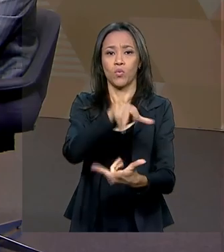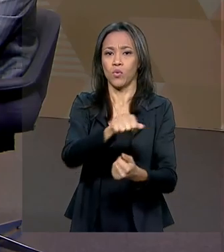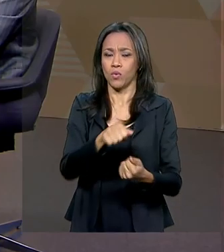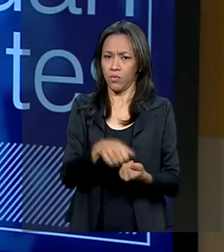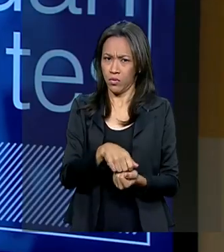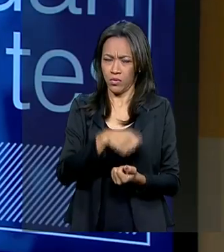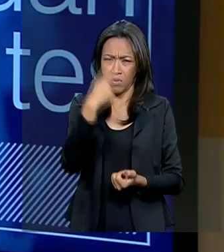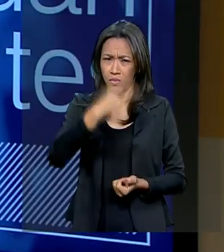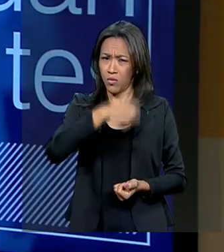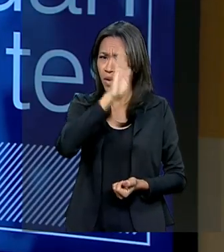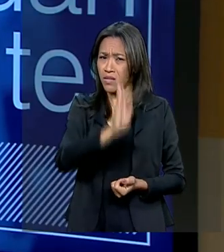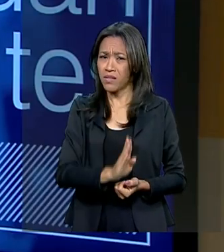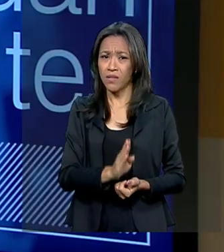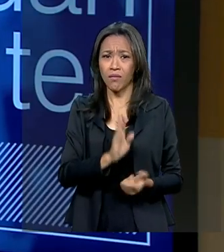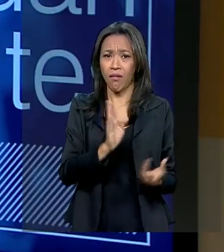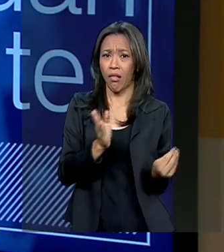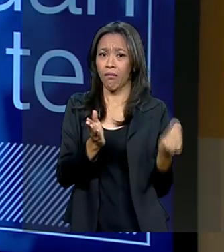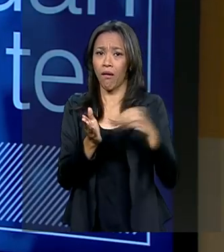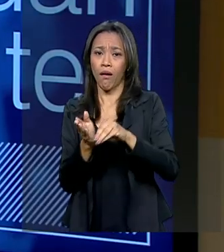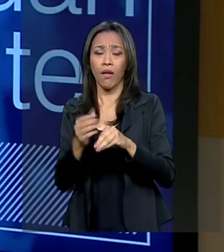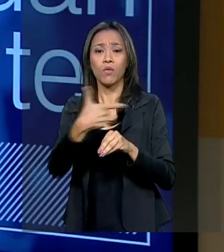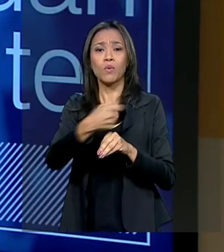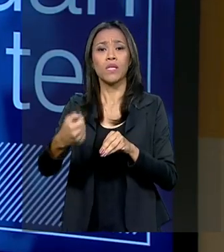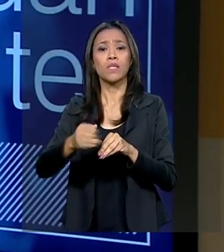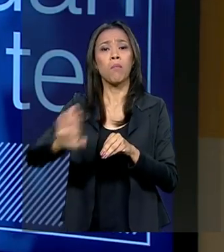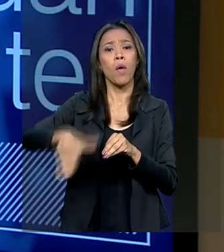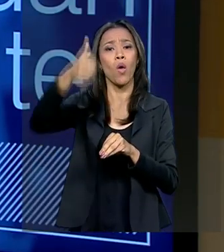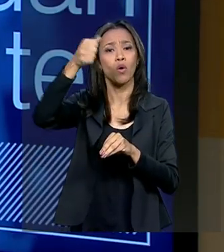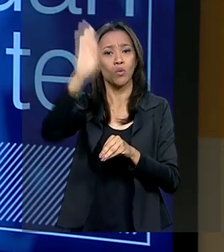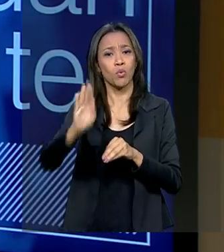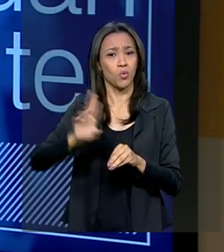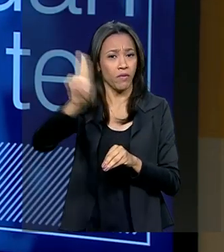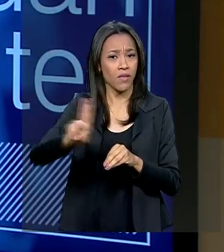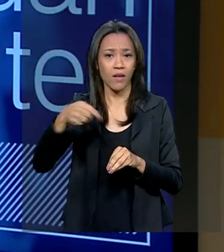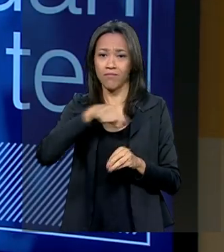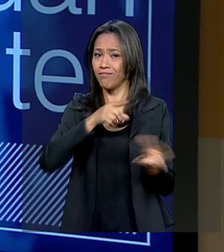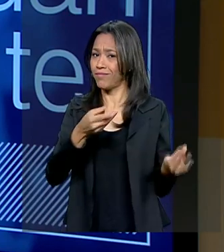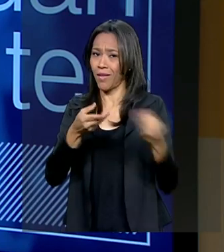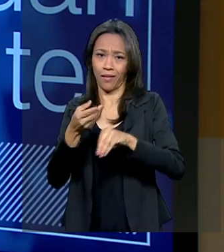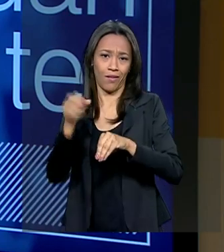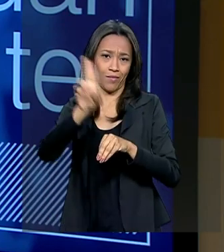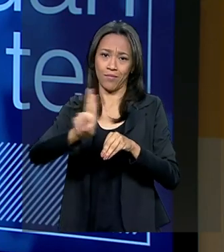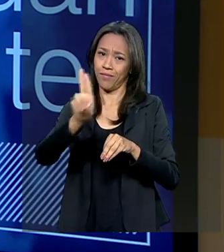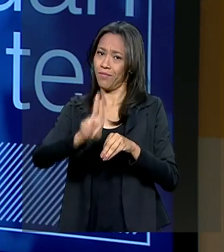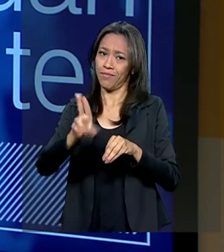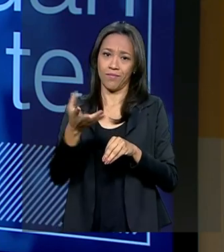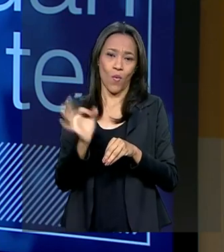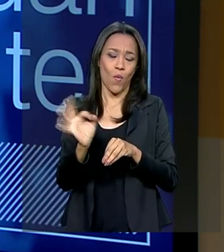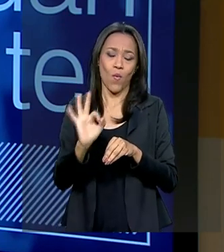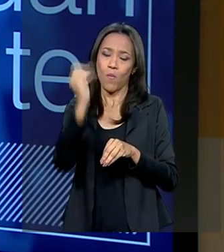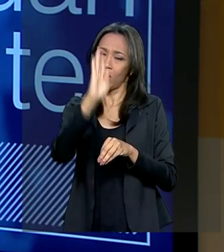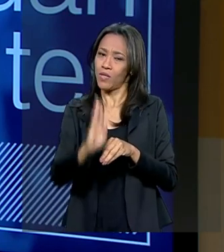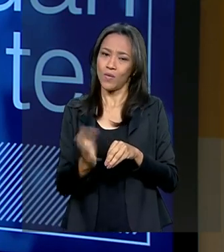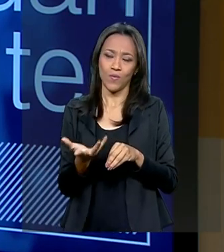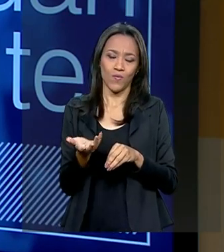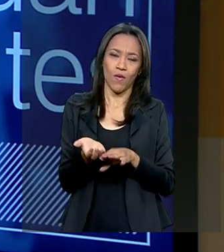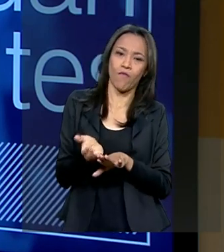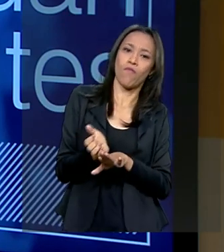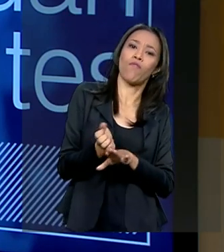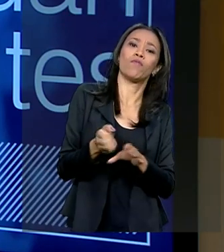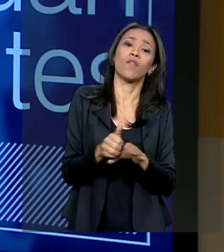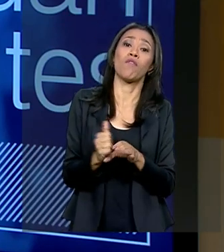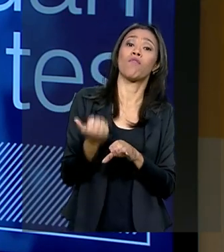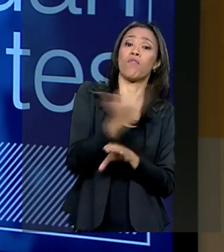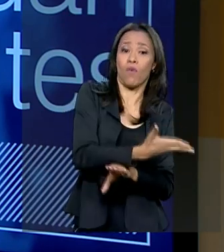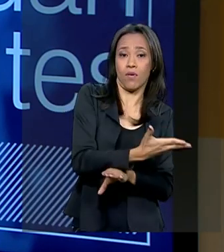nenhuma universidade entre as 200 melhores do mundo. Essas universidades não são torres de marfim. Elas conversam com o resto